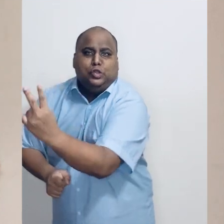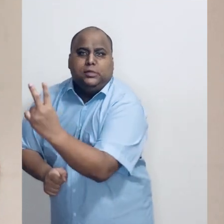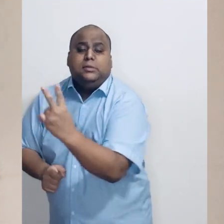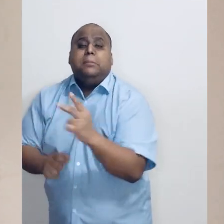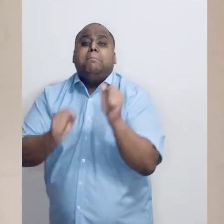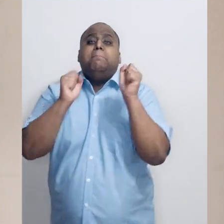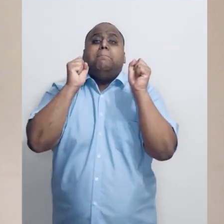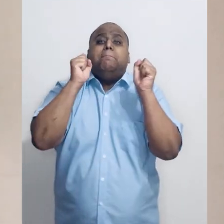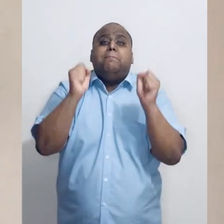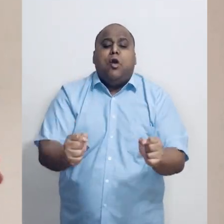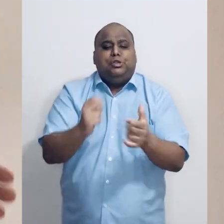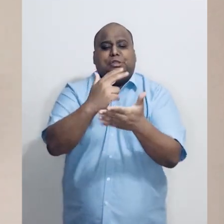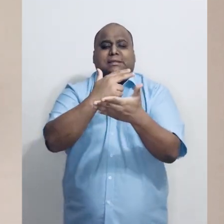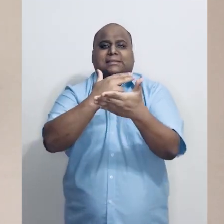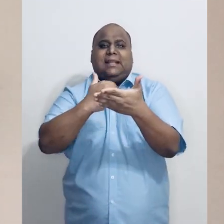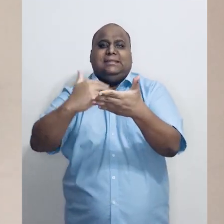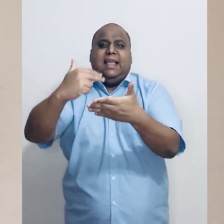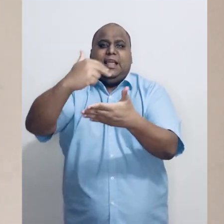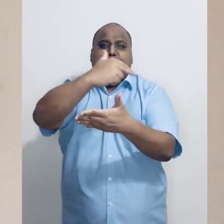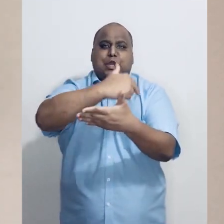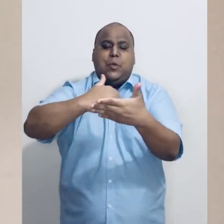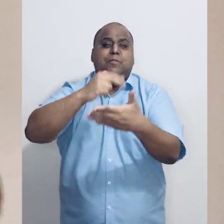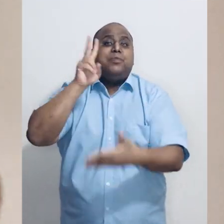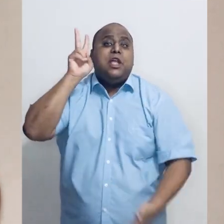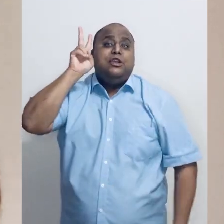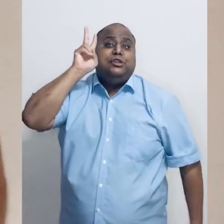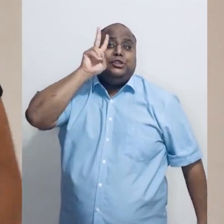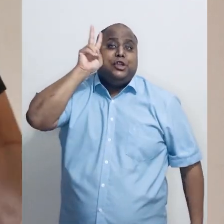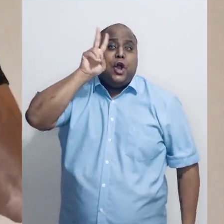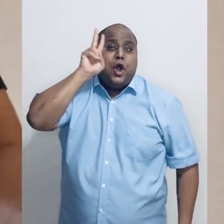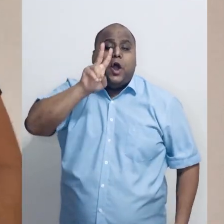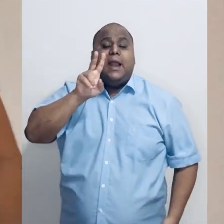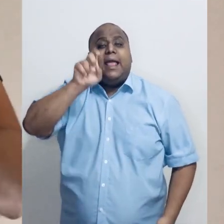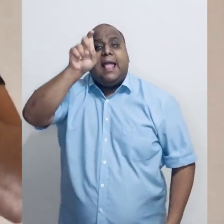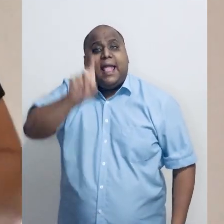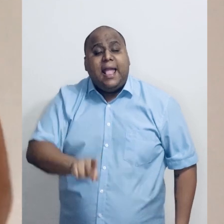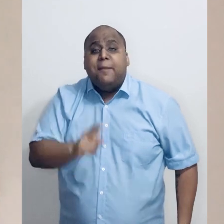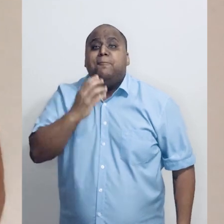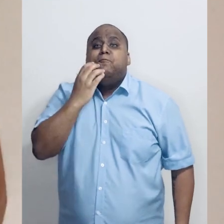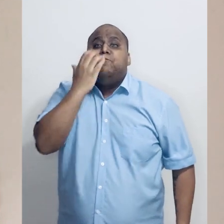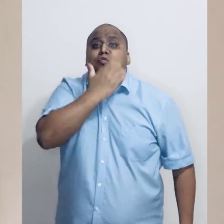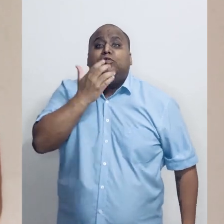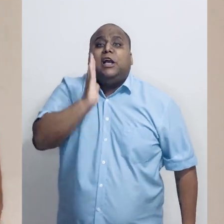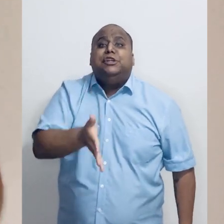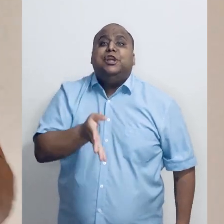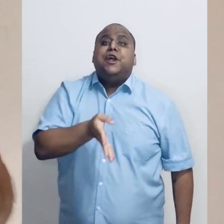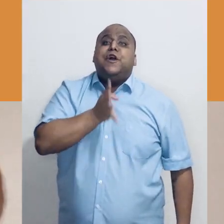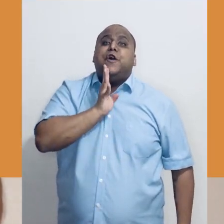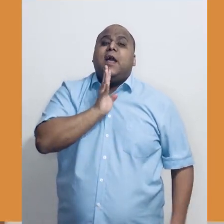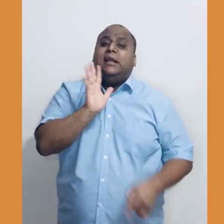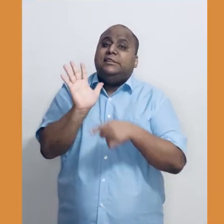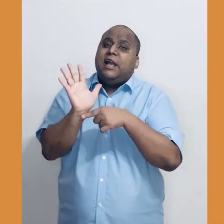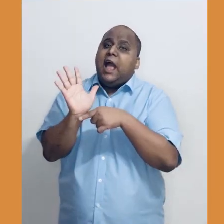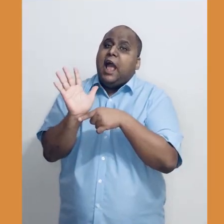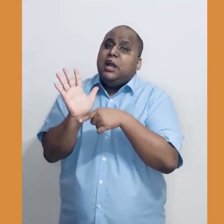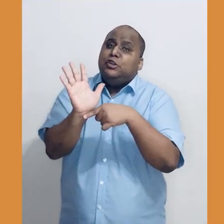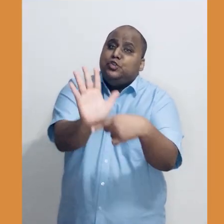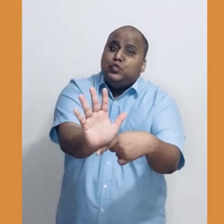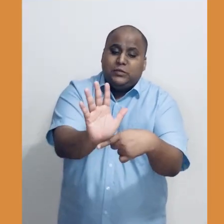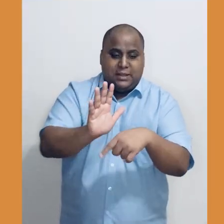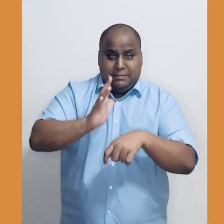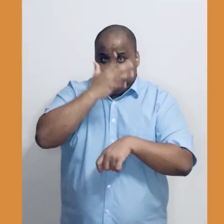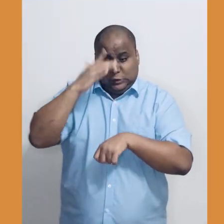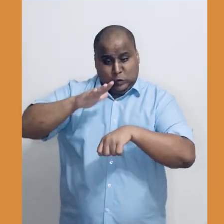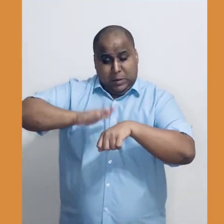Podemos contar também através de desenhos, histórias ou músicas conhecidas. Também podem ajudar o